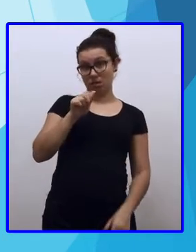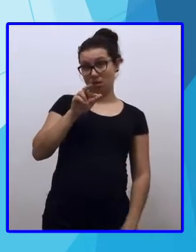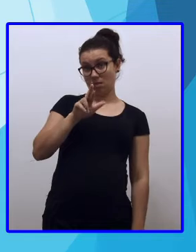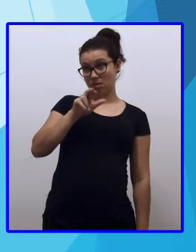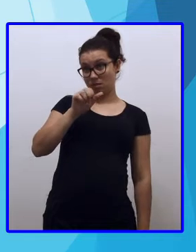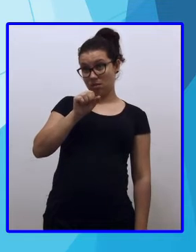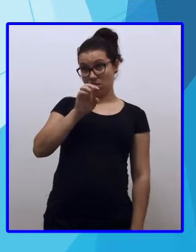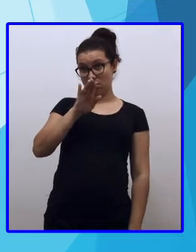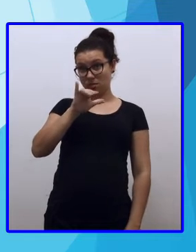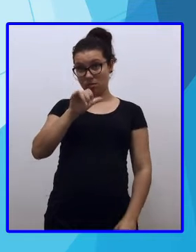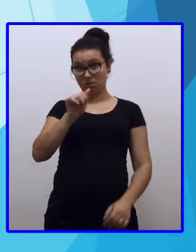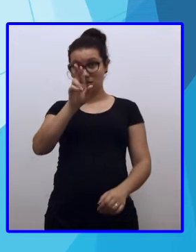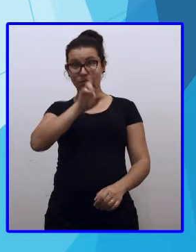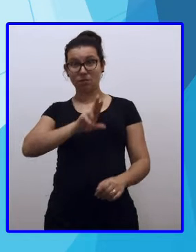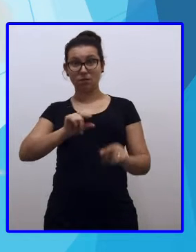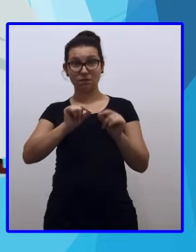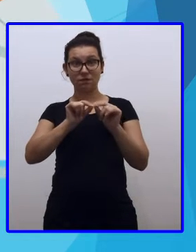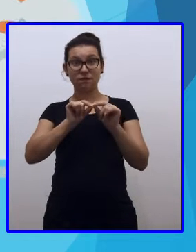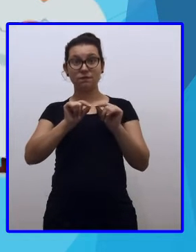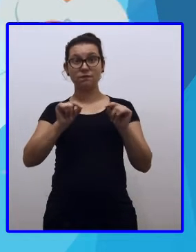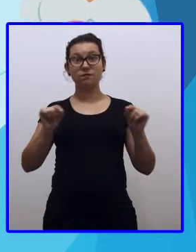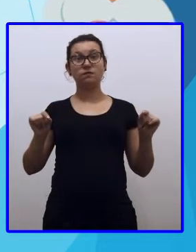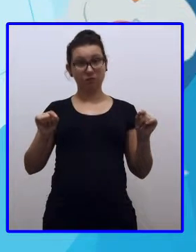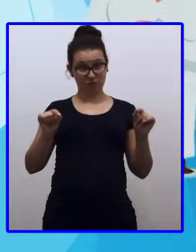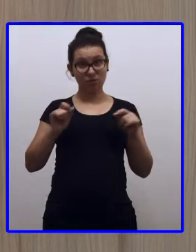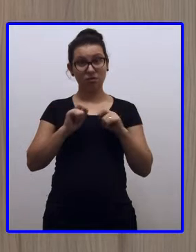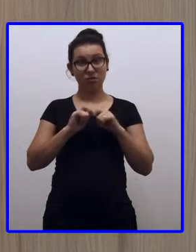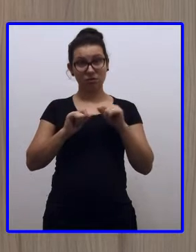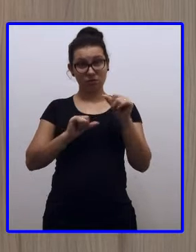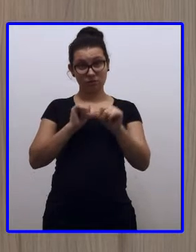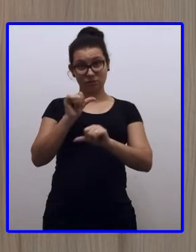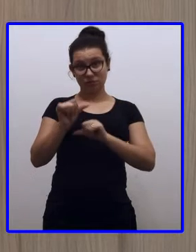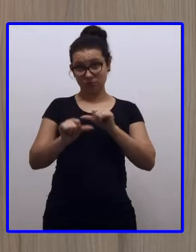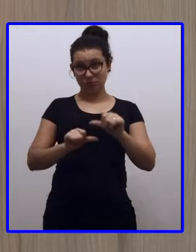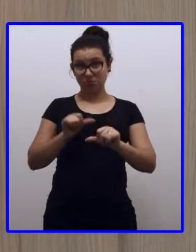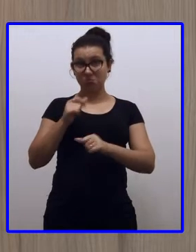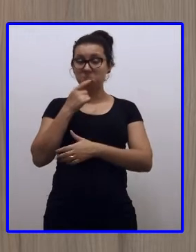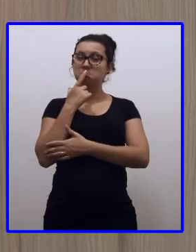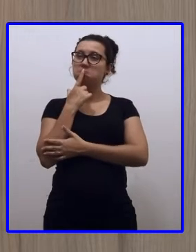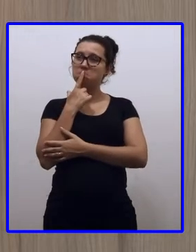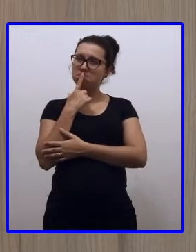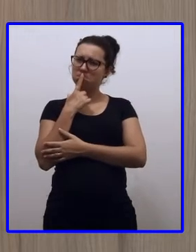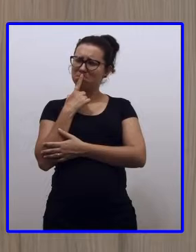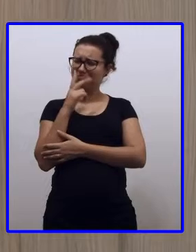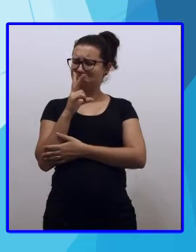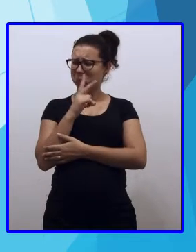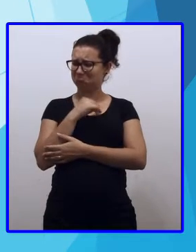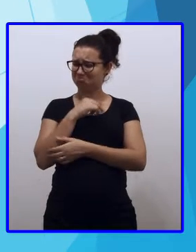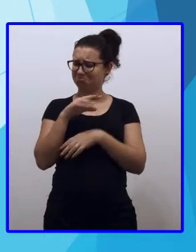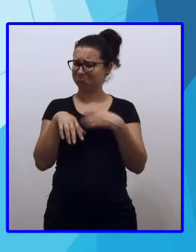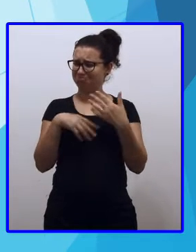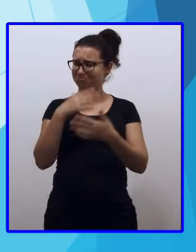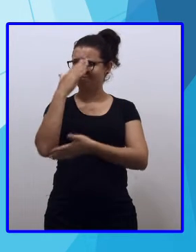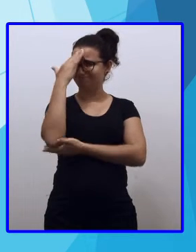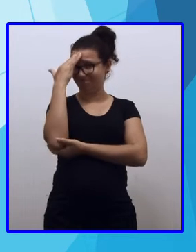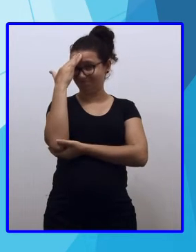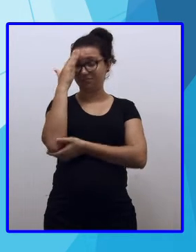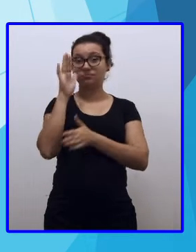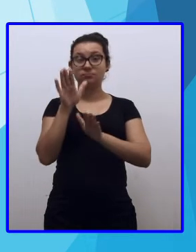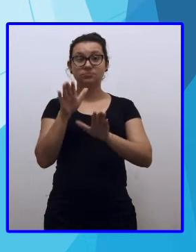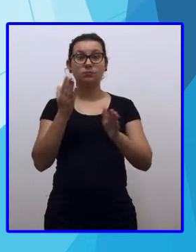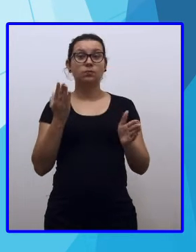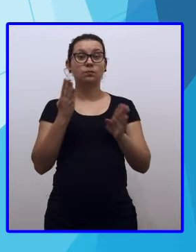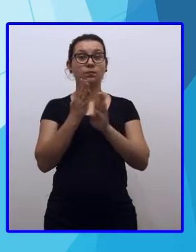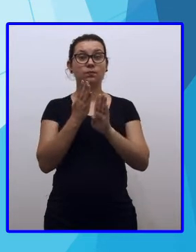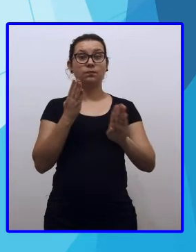fios para fazer essa troca. só, devia ser um rolo isso. Com a descoberta dos